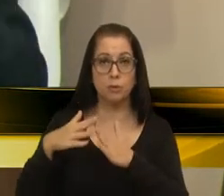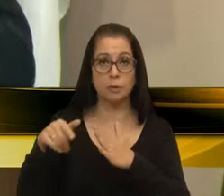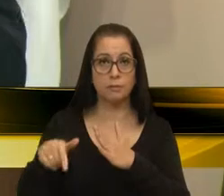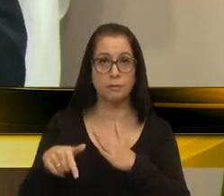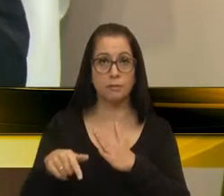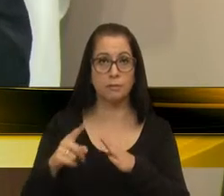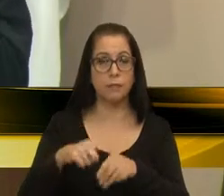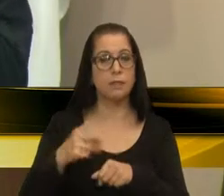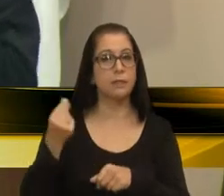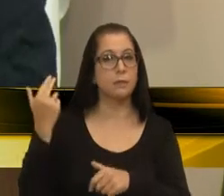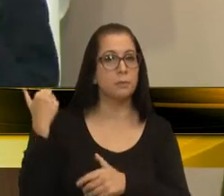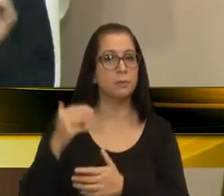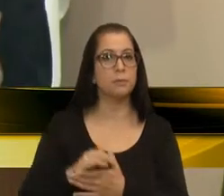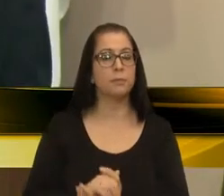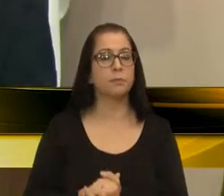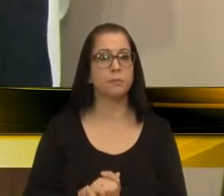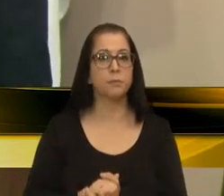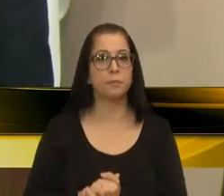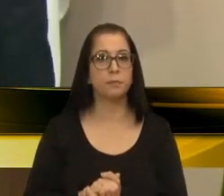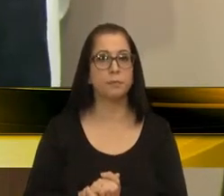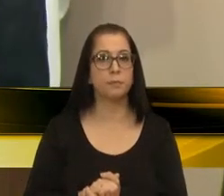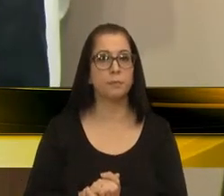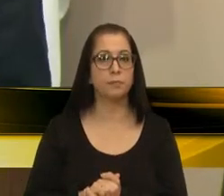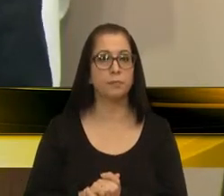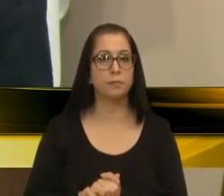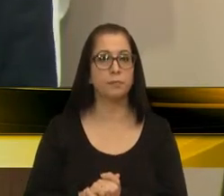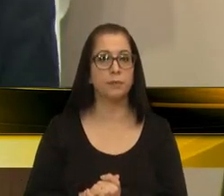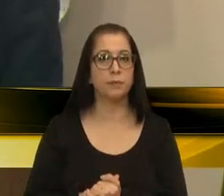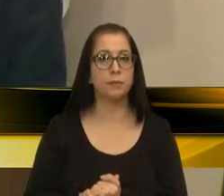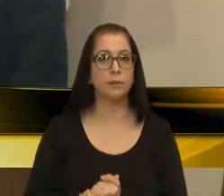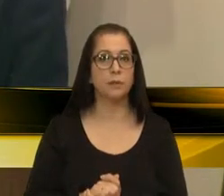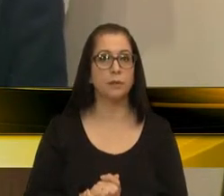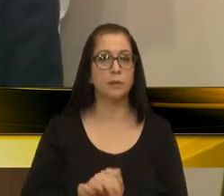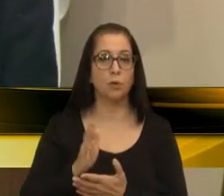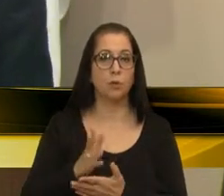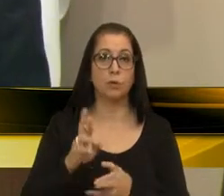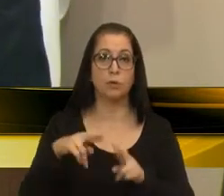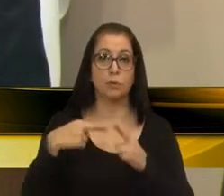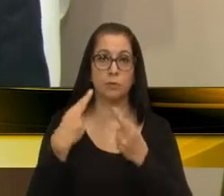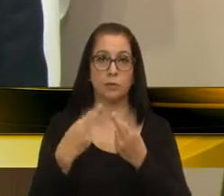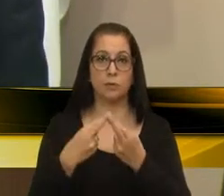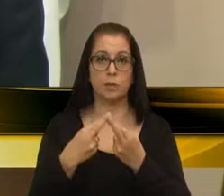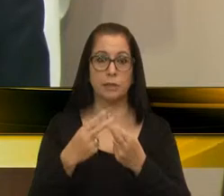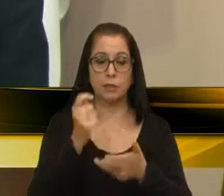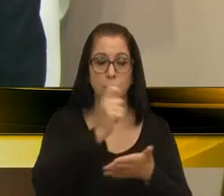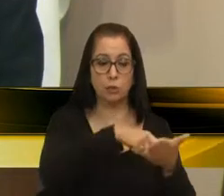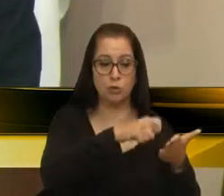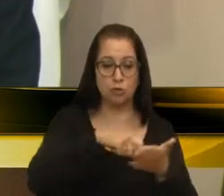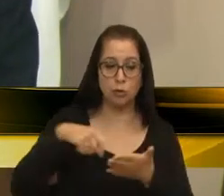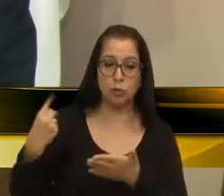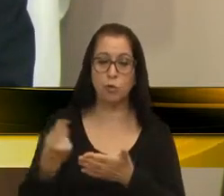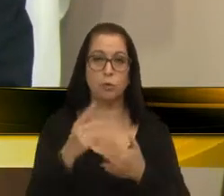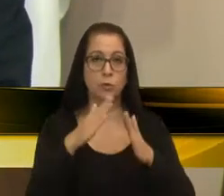tempos atrás. E agora, então, nós tivemos essa reunião, entregamos um abaixo-assinado